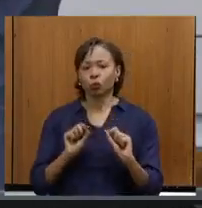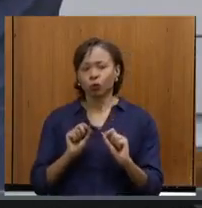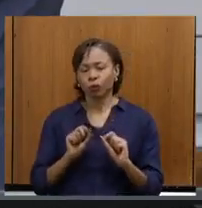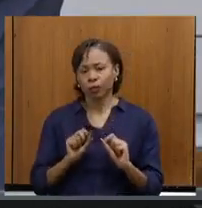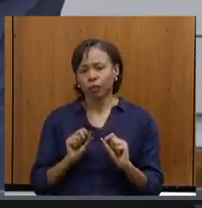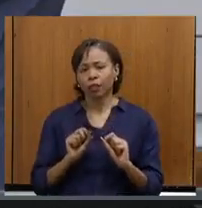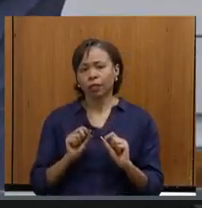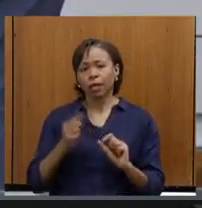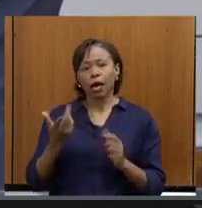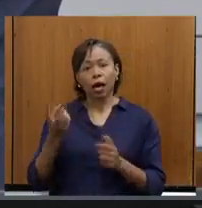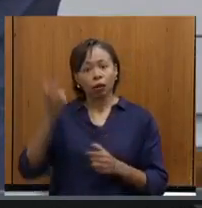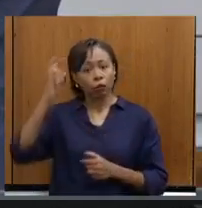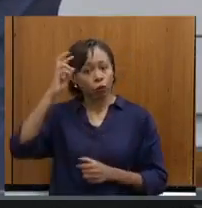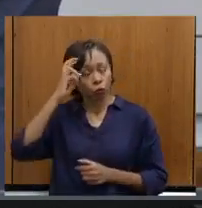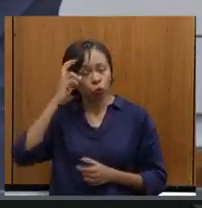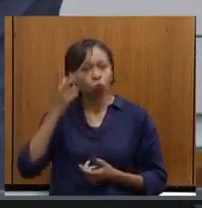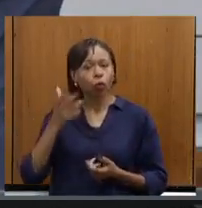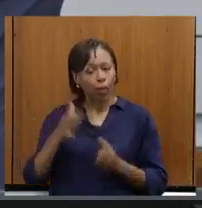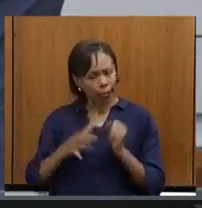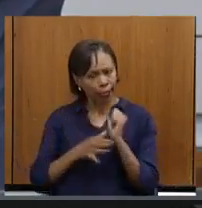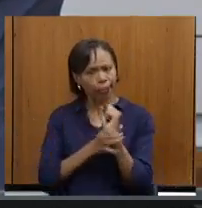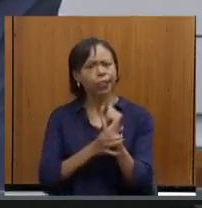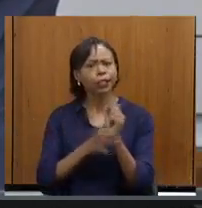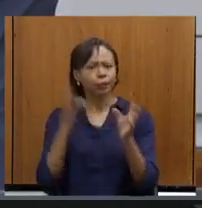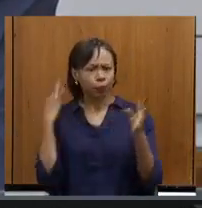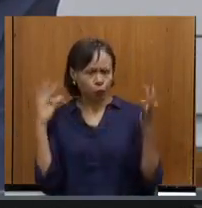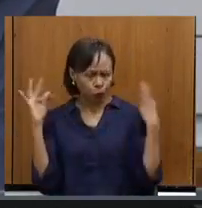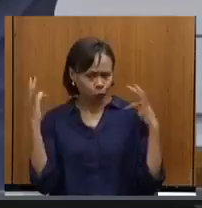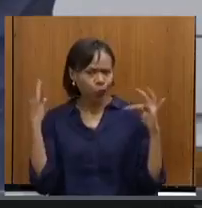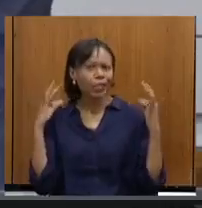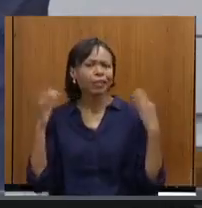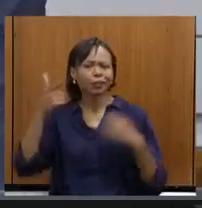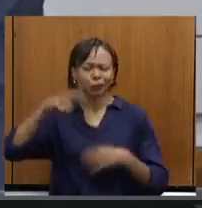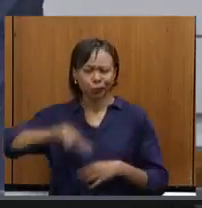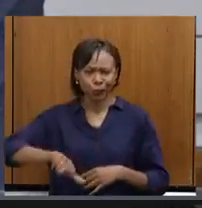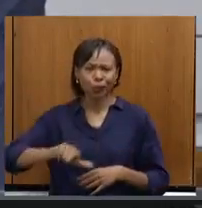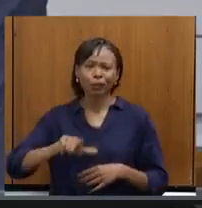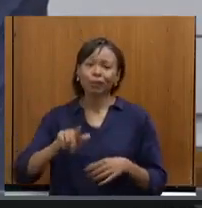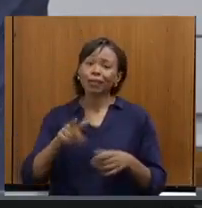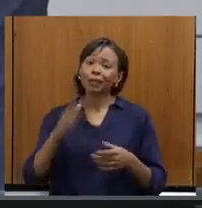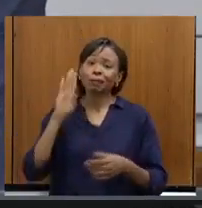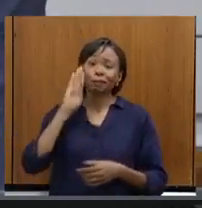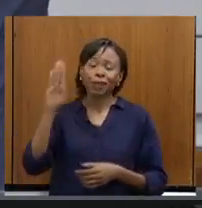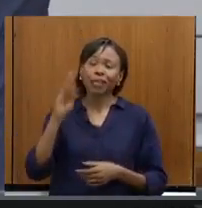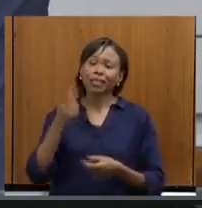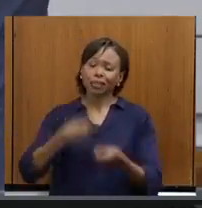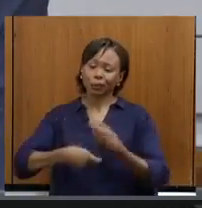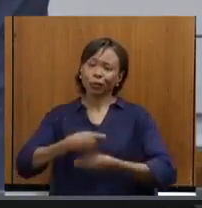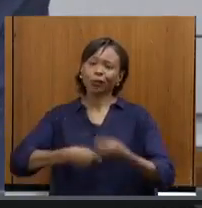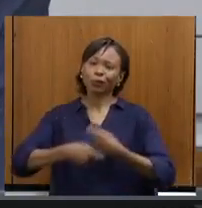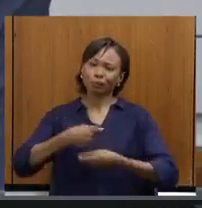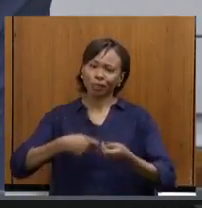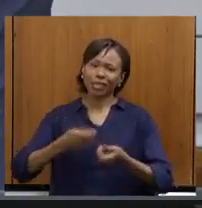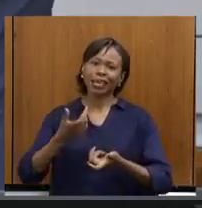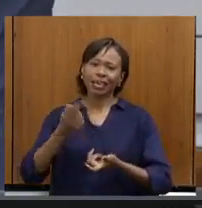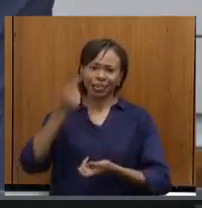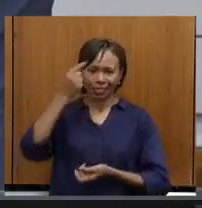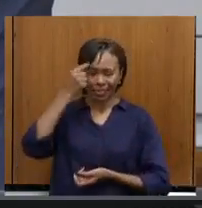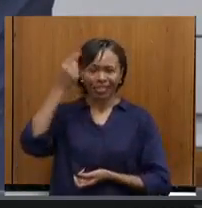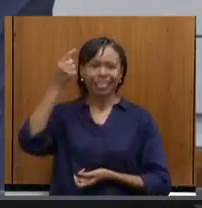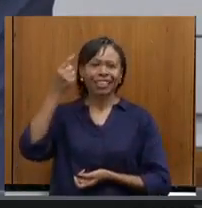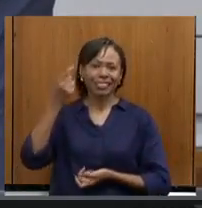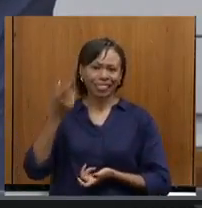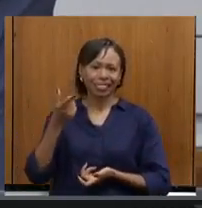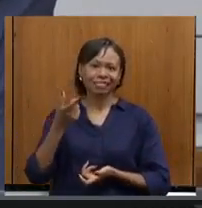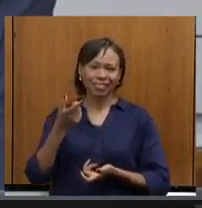a nossa cultura, o nosso turismo e, sobretudo, a nossa economia criativa, essa economia que